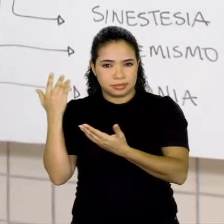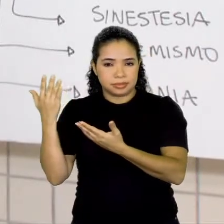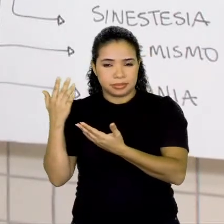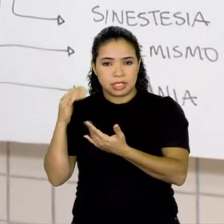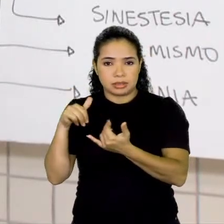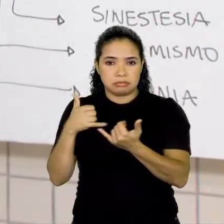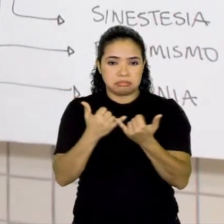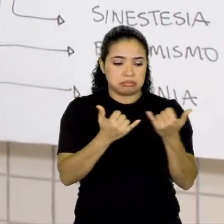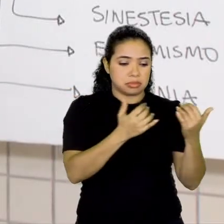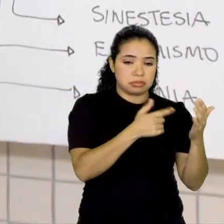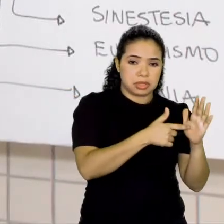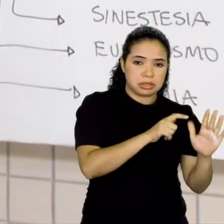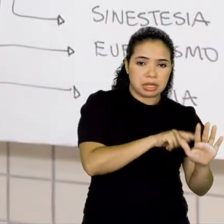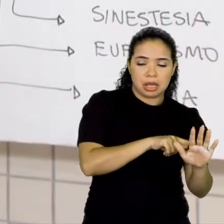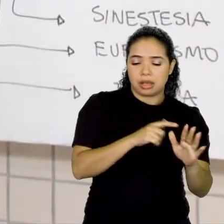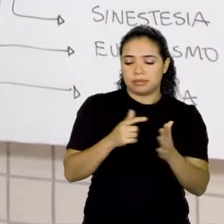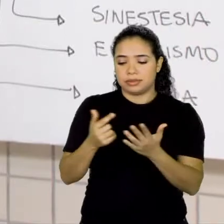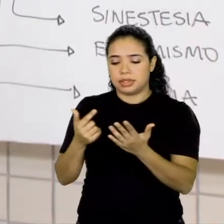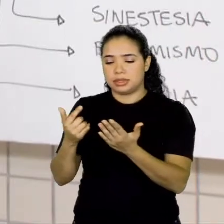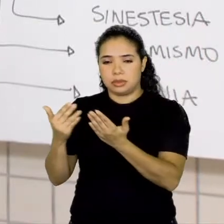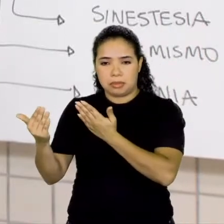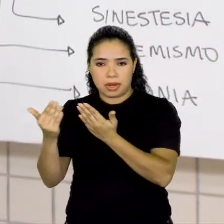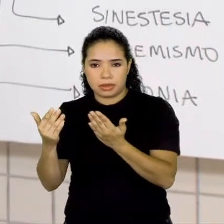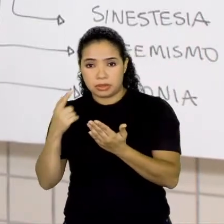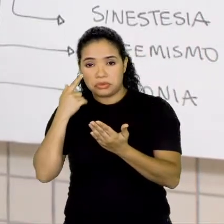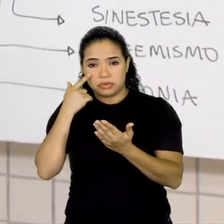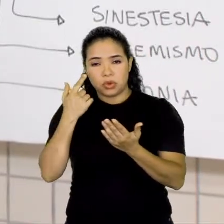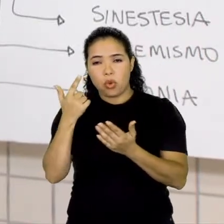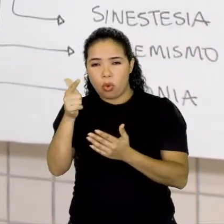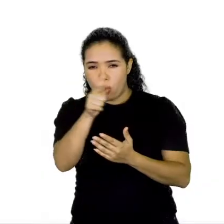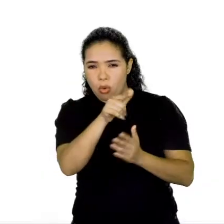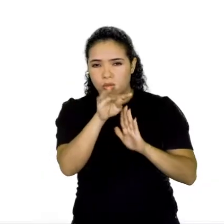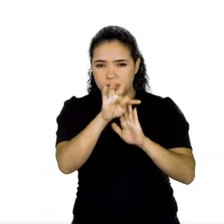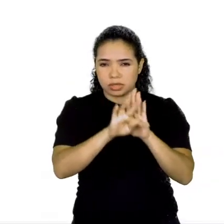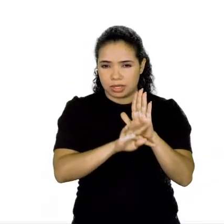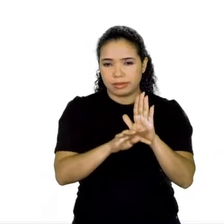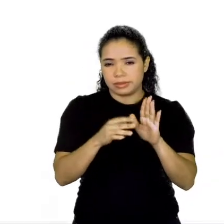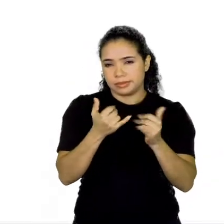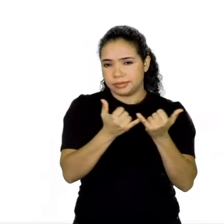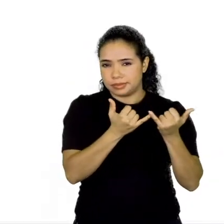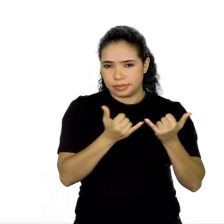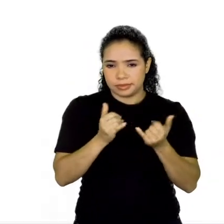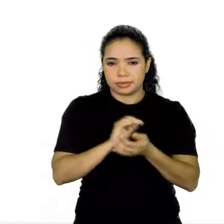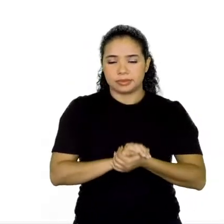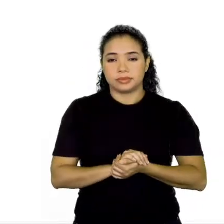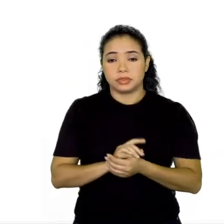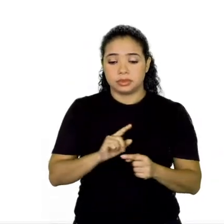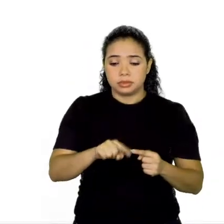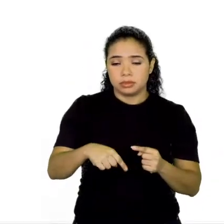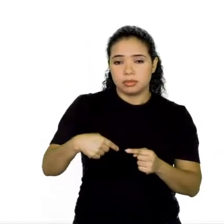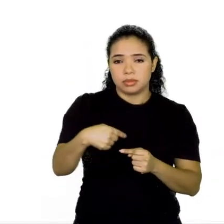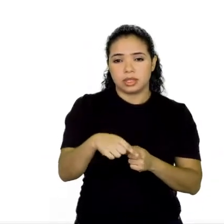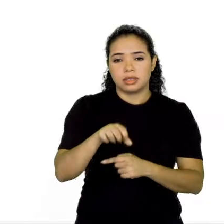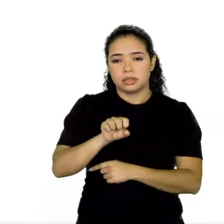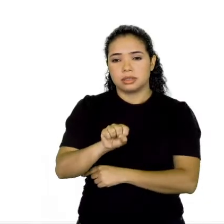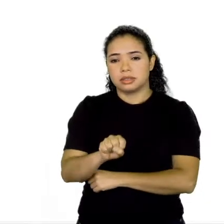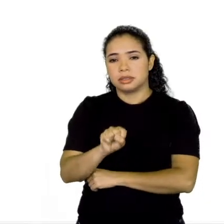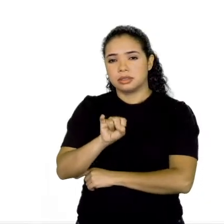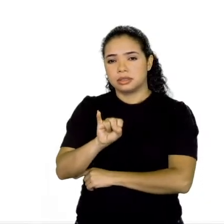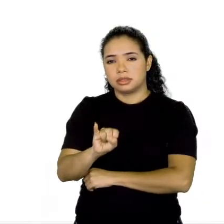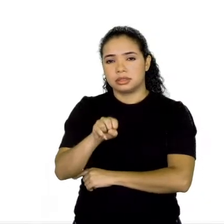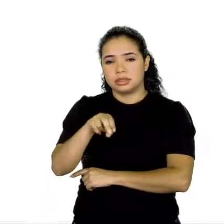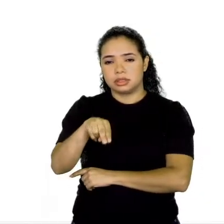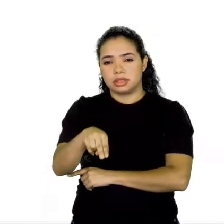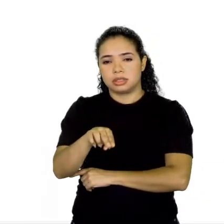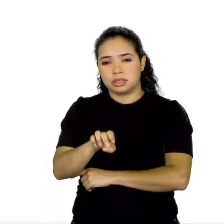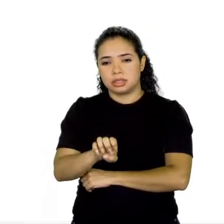certo? A próxima é a sinestesia, né, que é a sinestesia,